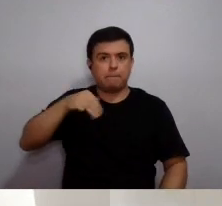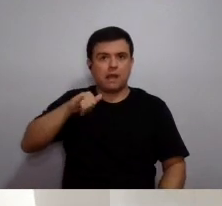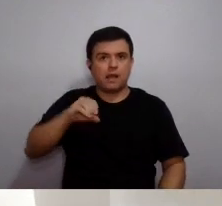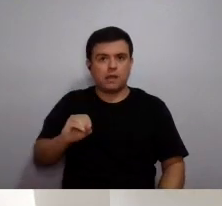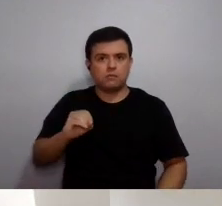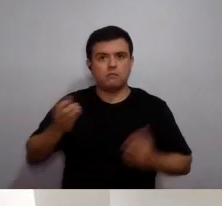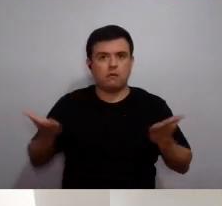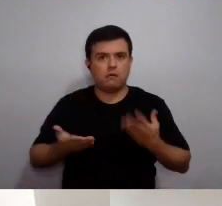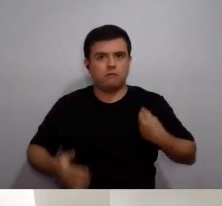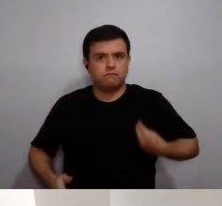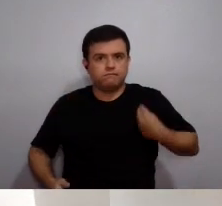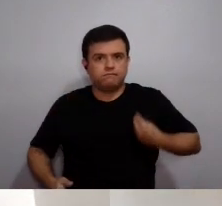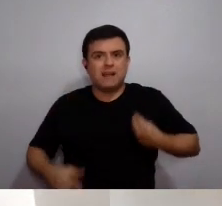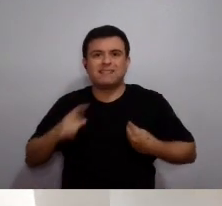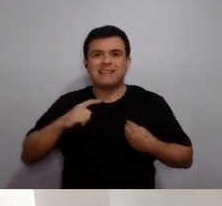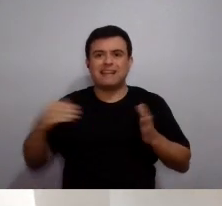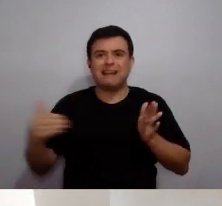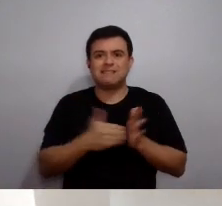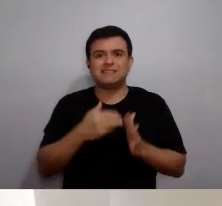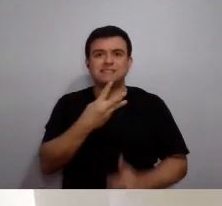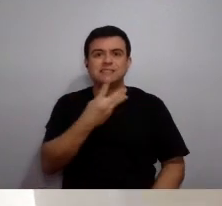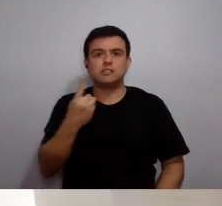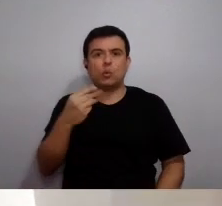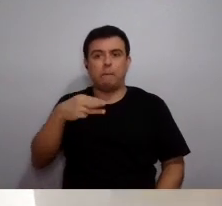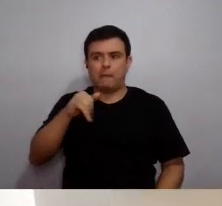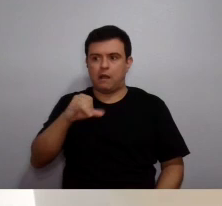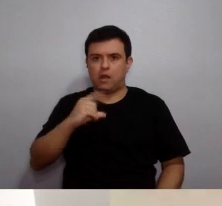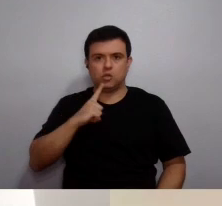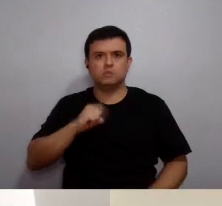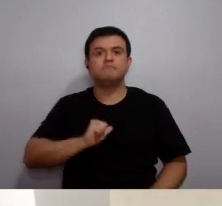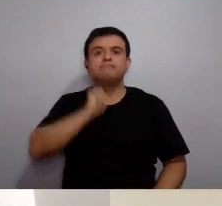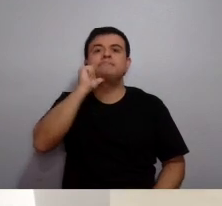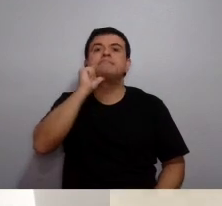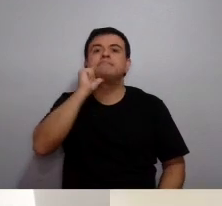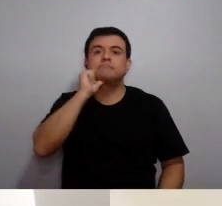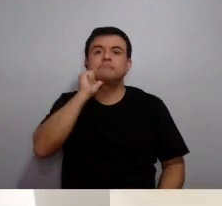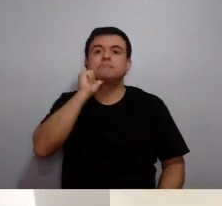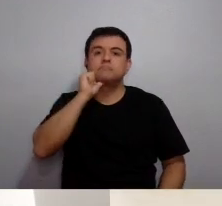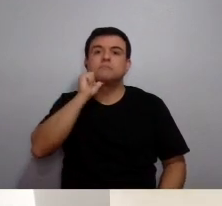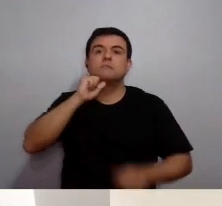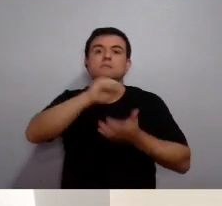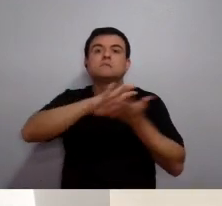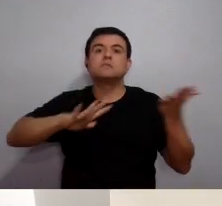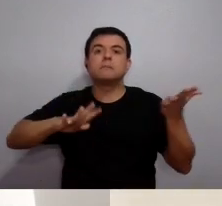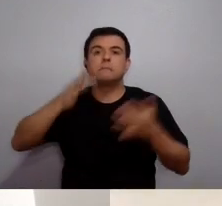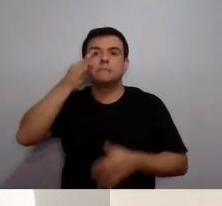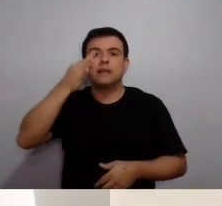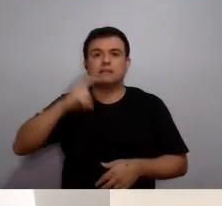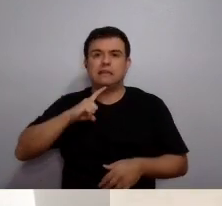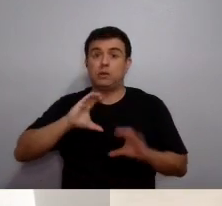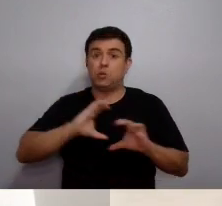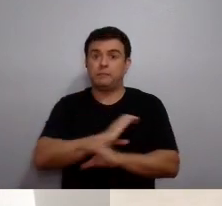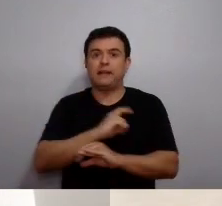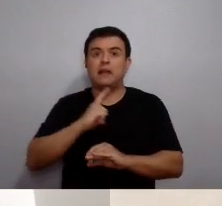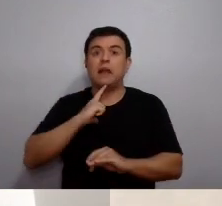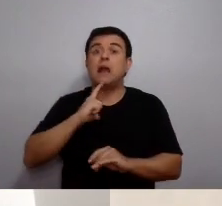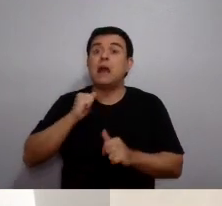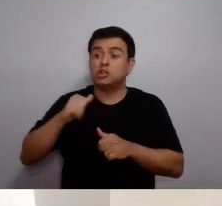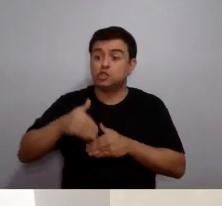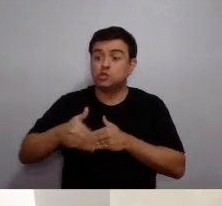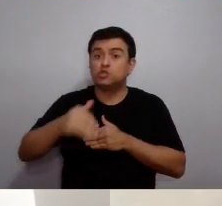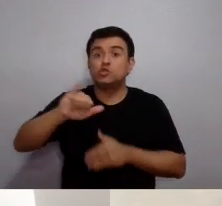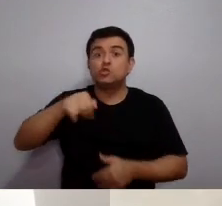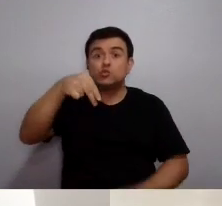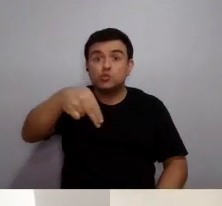vamos terminar maio agora, que por enquanto temos o prazo aquele 31 de maio para a suspensão das atividades presidenciais, pelo menos